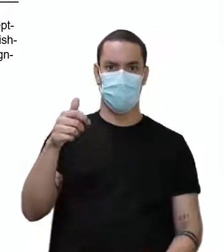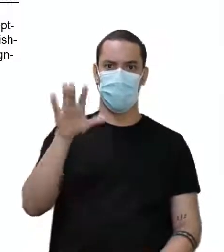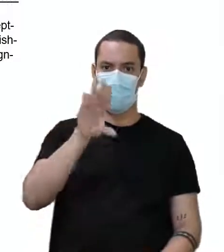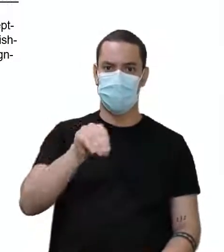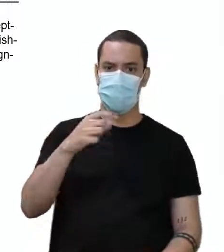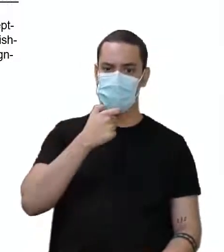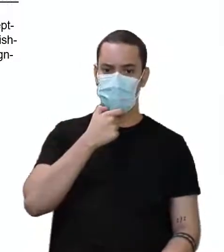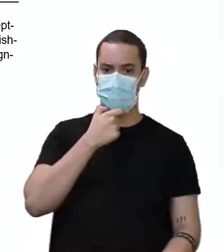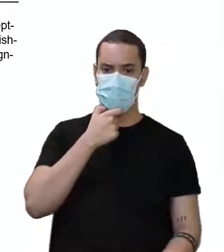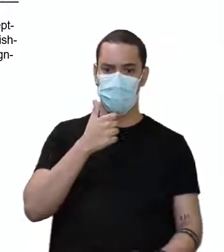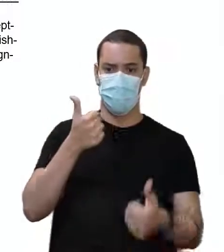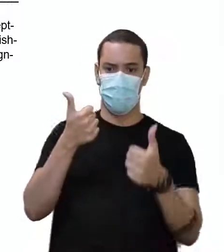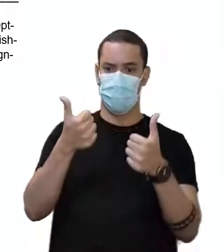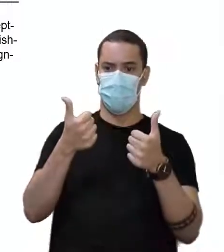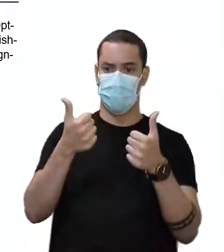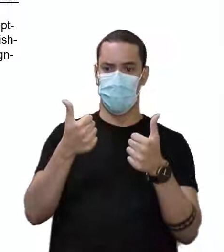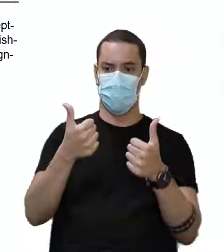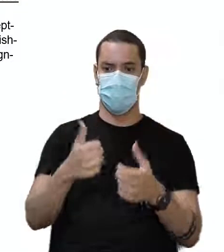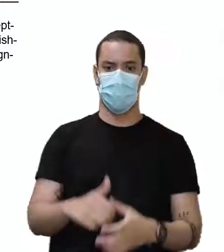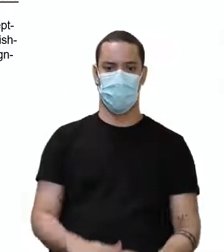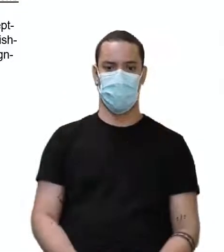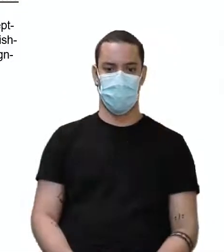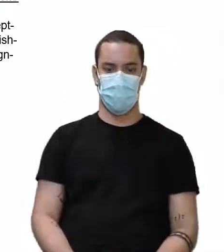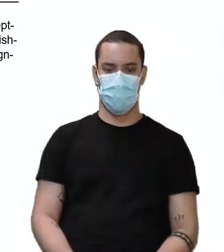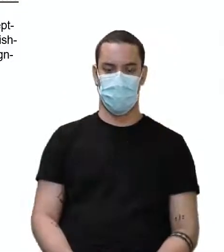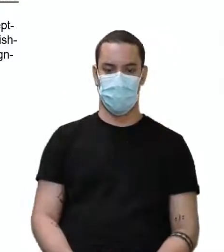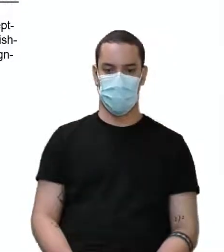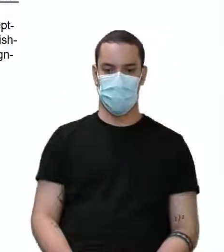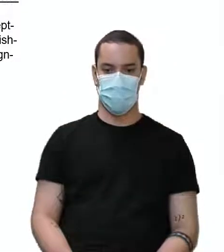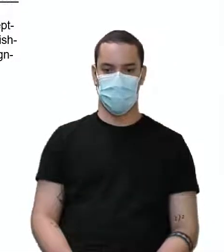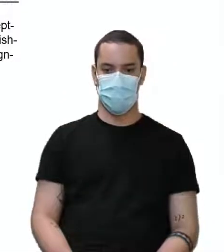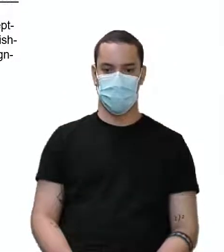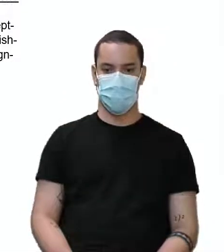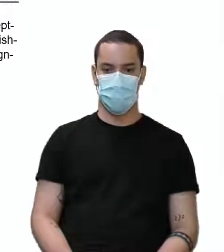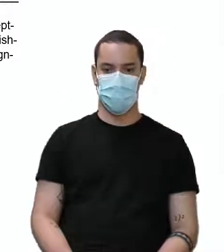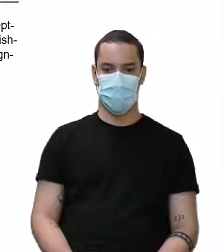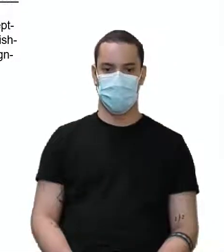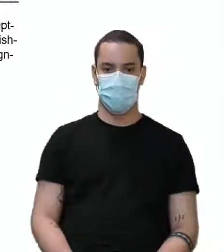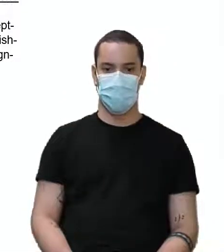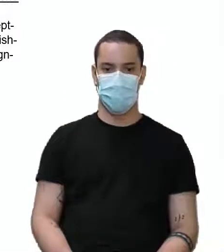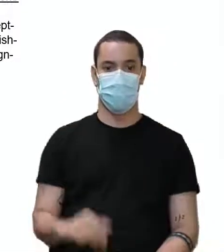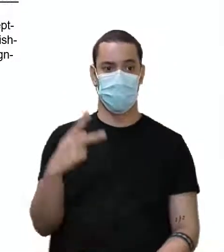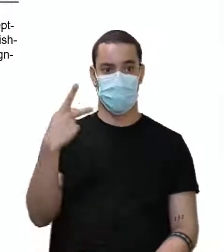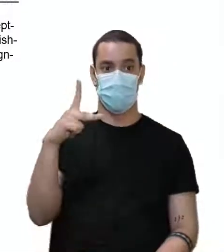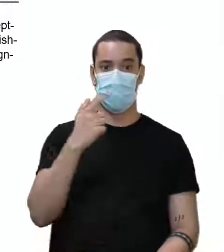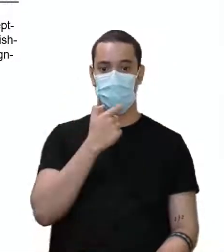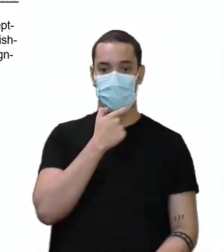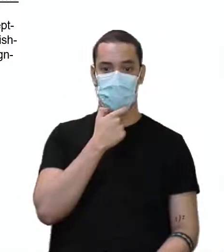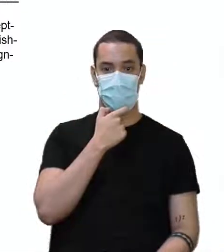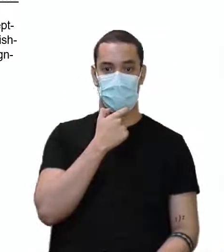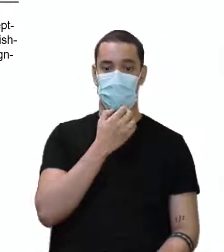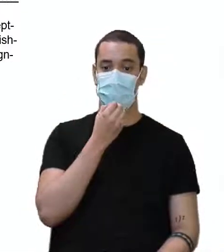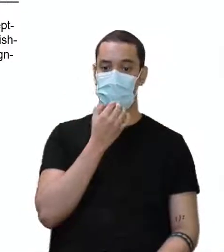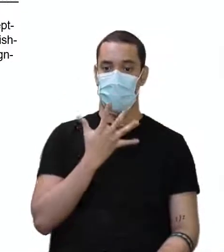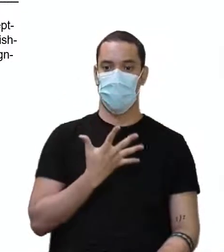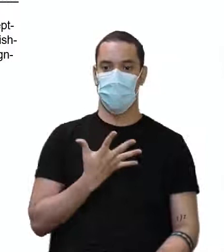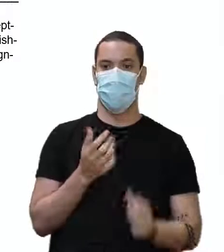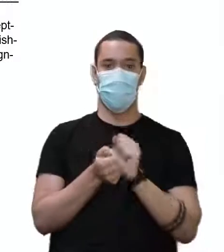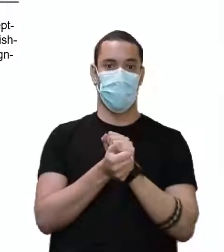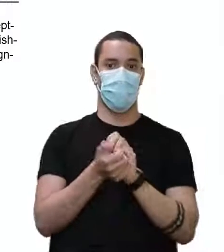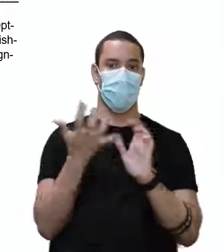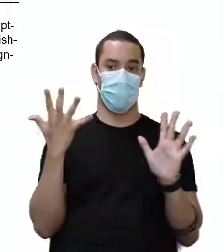inglês. Um bom inglês. Your English is good. O seu inglês é bom.